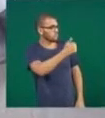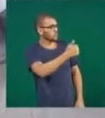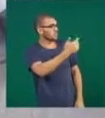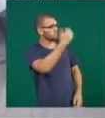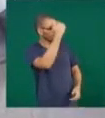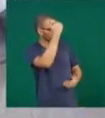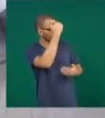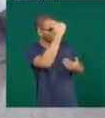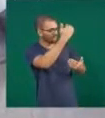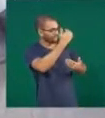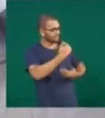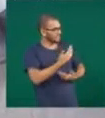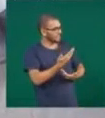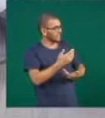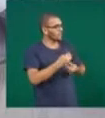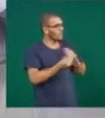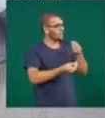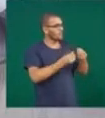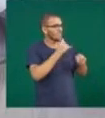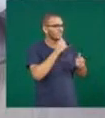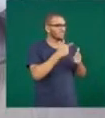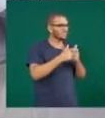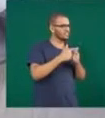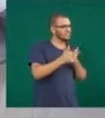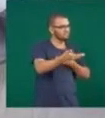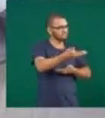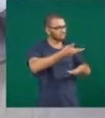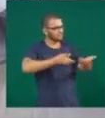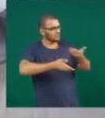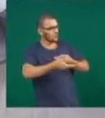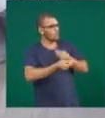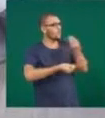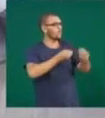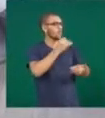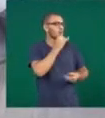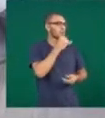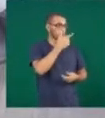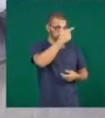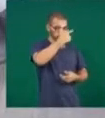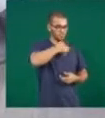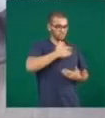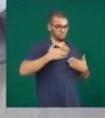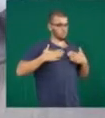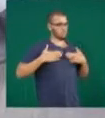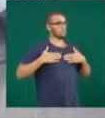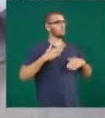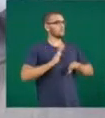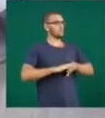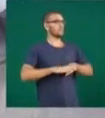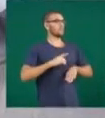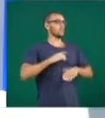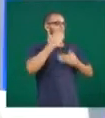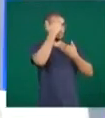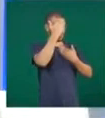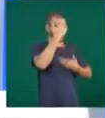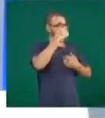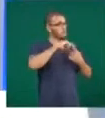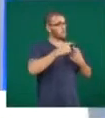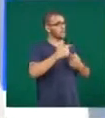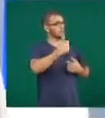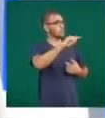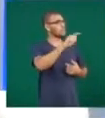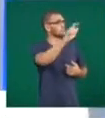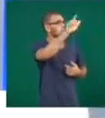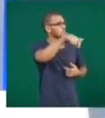problemas nesses relacionamentos interpessoais. Como lidar com isso? A pessoa é grata, mas às vezes não tem a gratidão do outro lado. Mas sabe que a